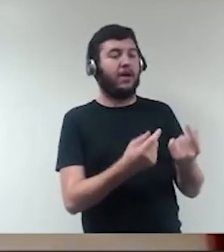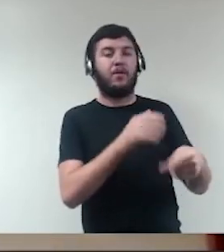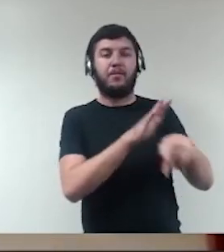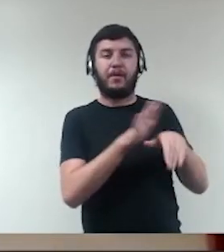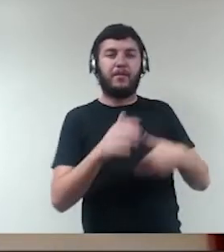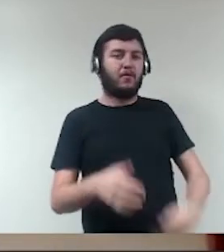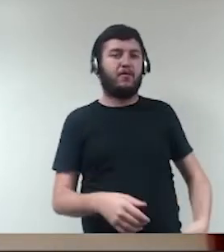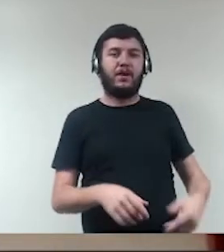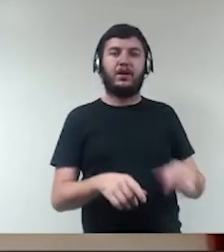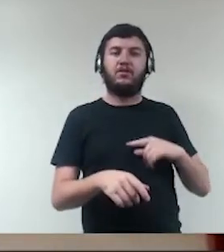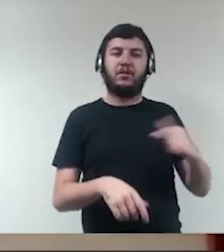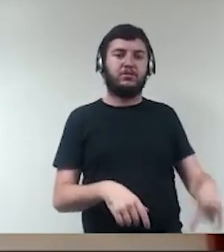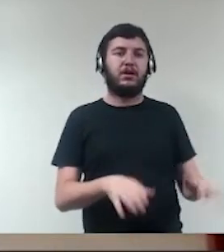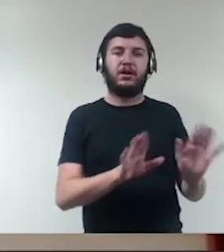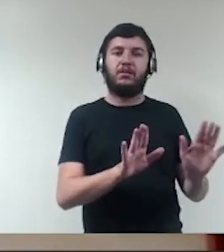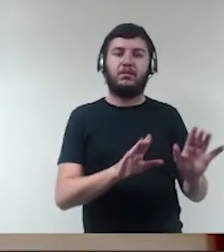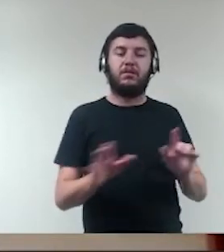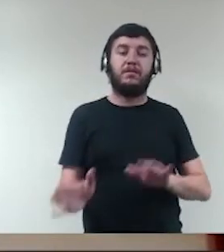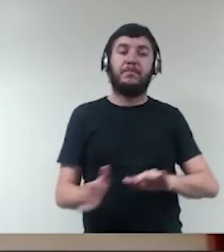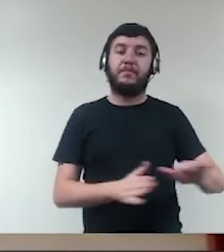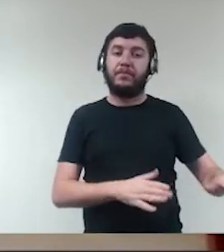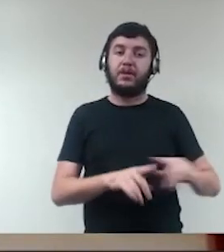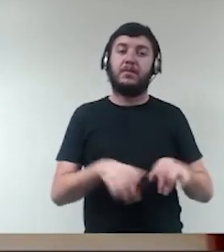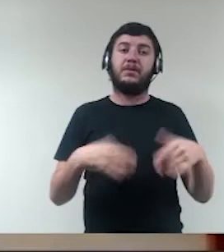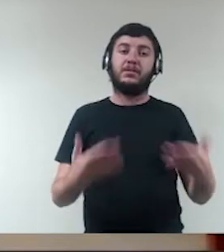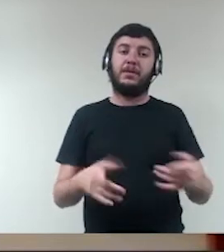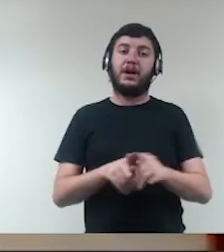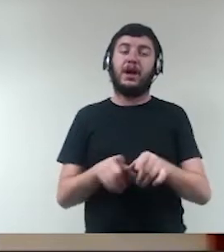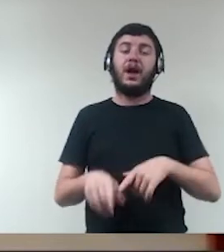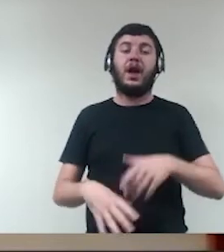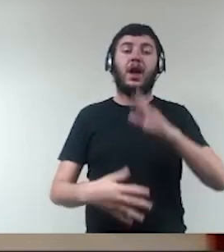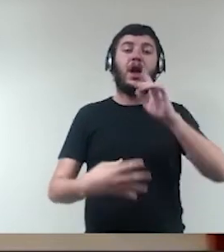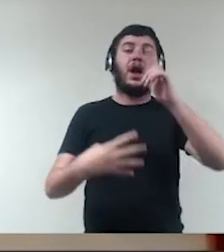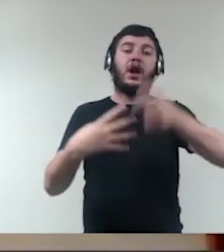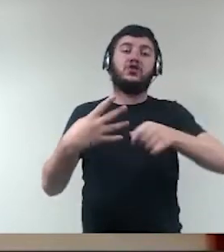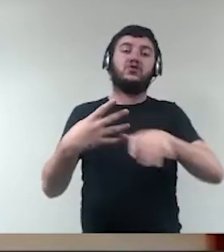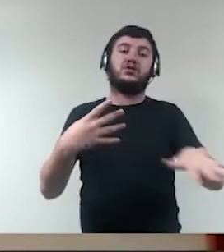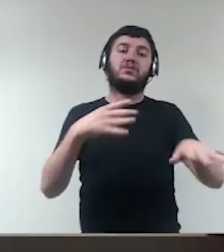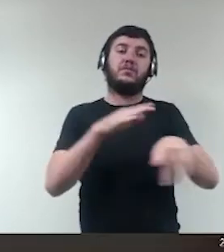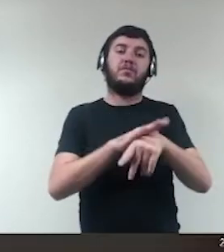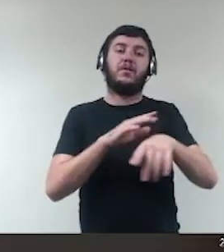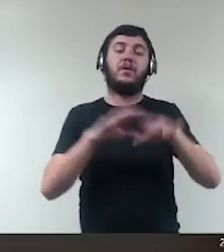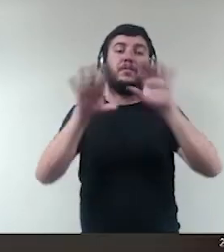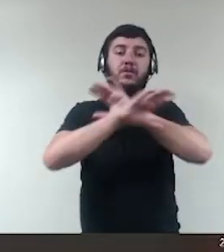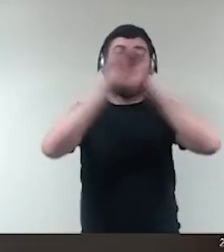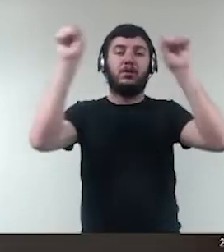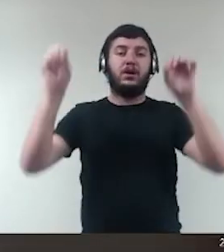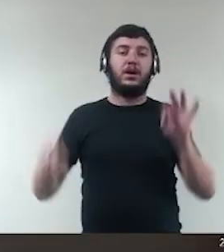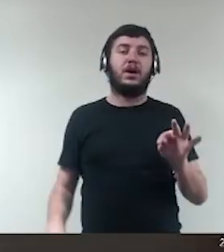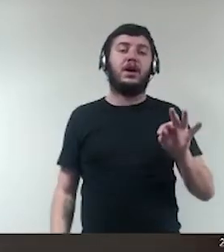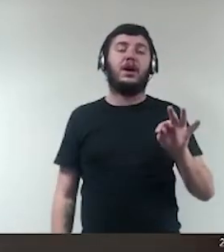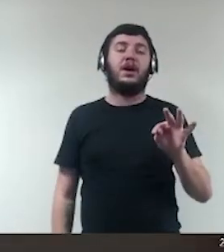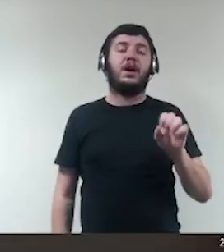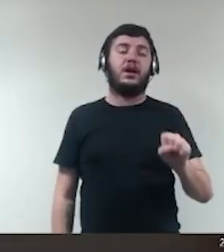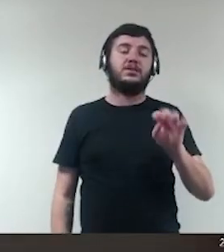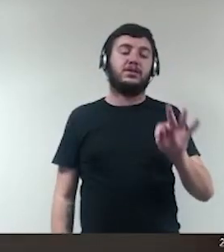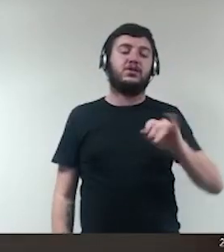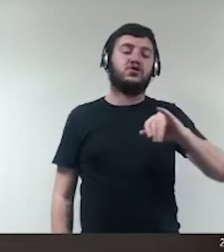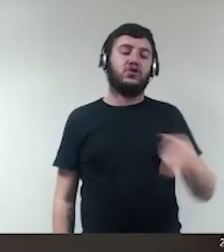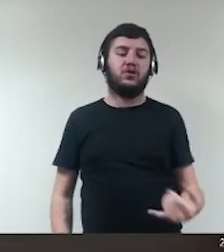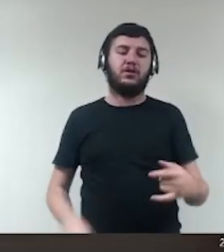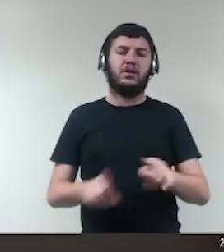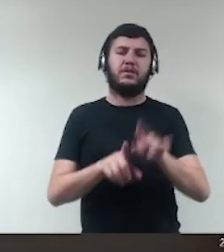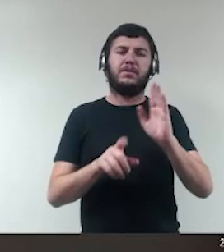legislação a jurisprudência da STJ ela há algum tempo já já se pacificou no sentido de responsabilização